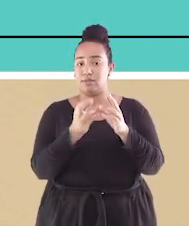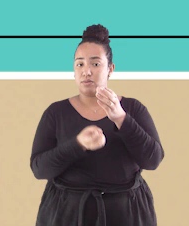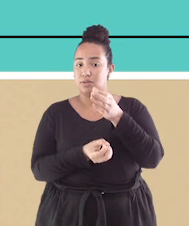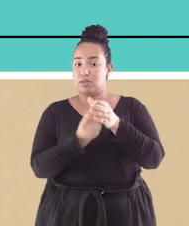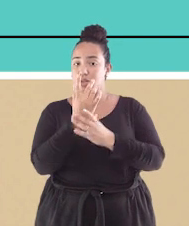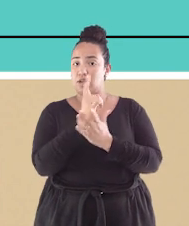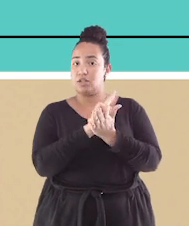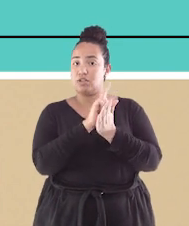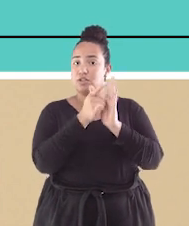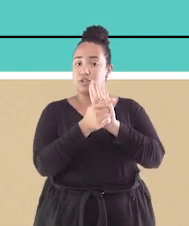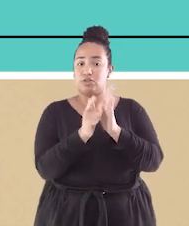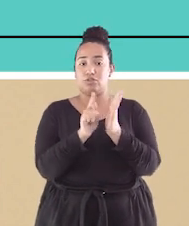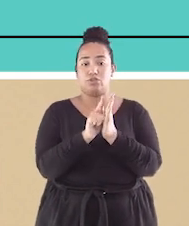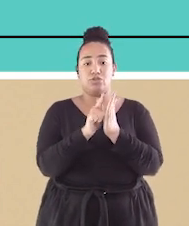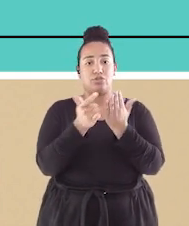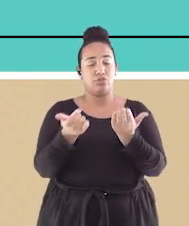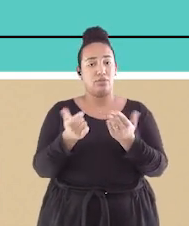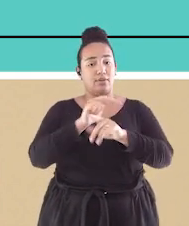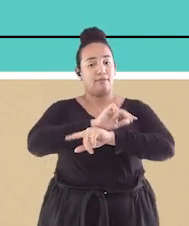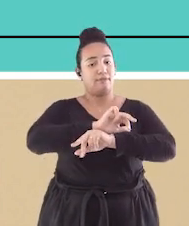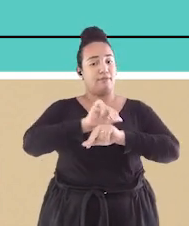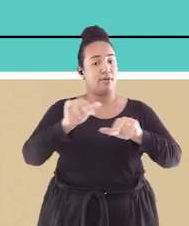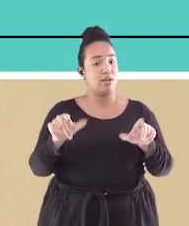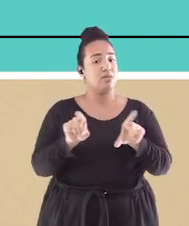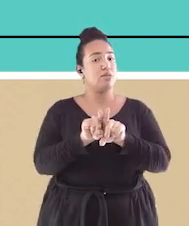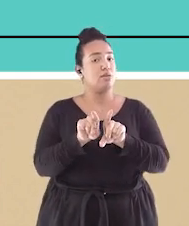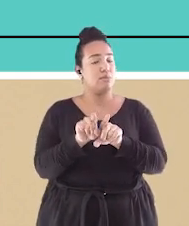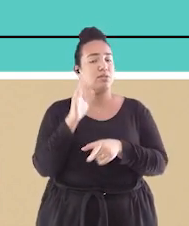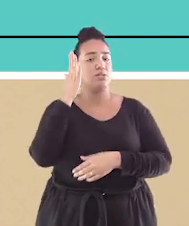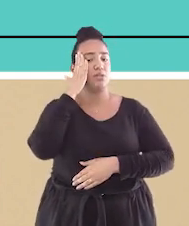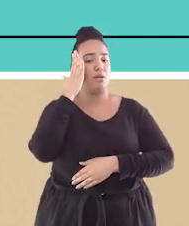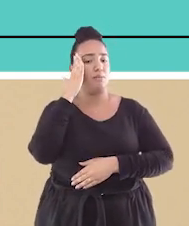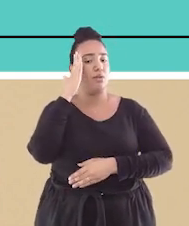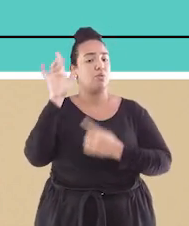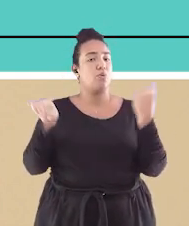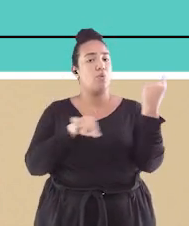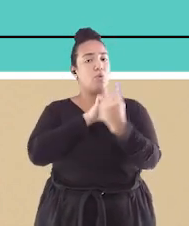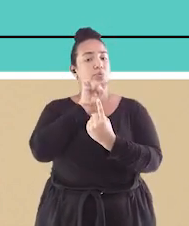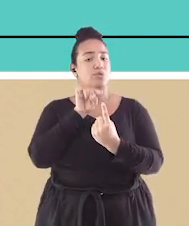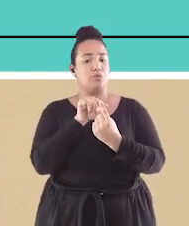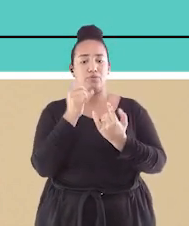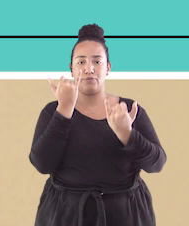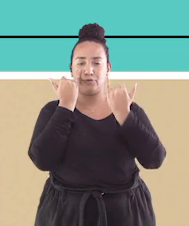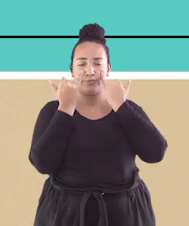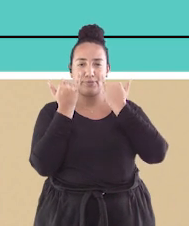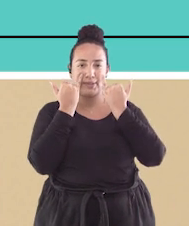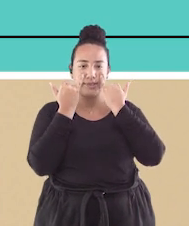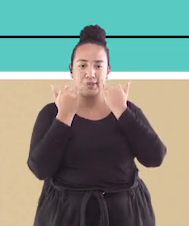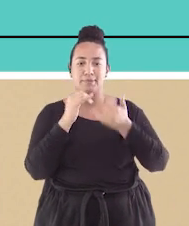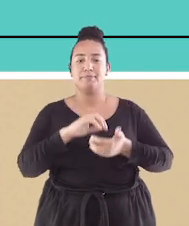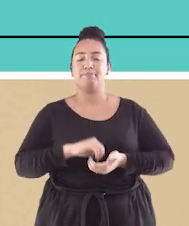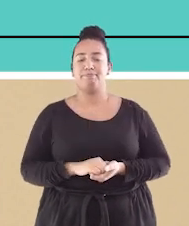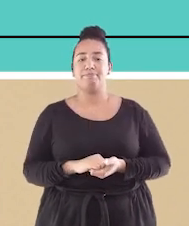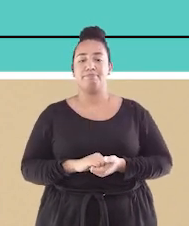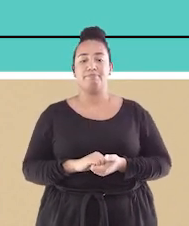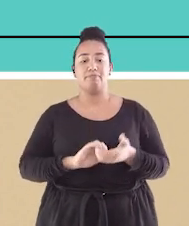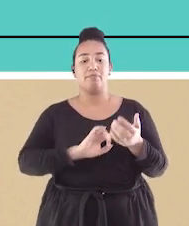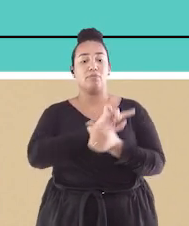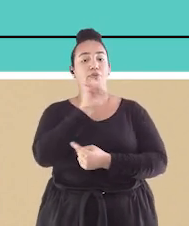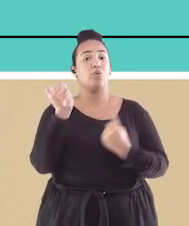diferentes gêneros jornalísticos, compreendendo a centralidade da notícia e tem como